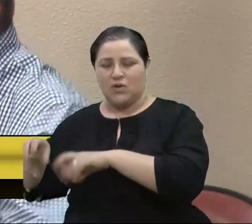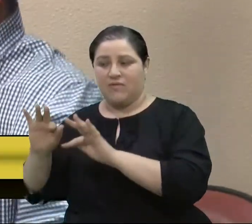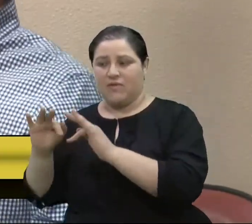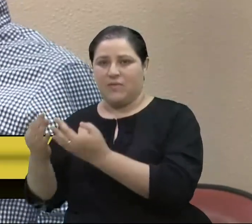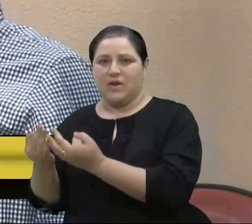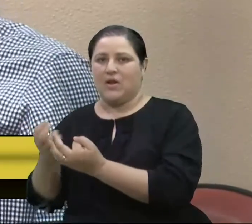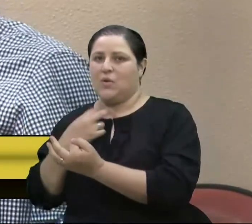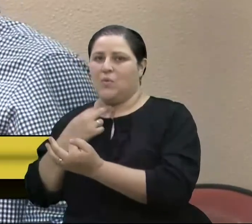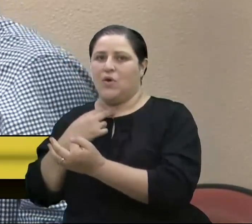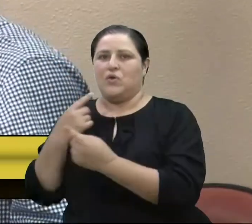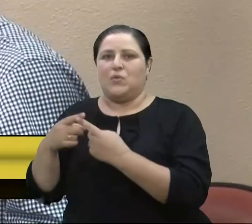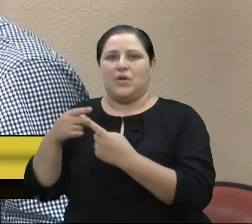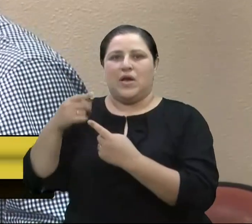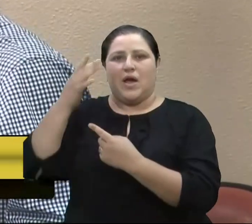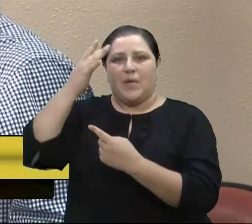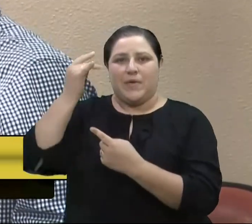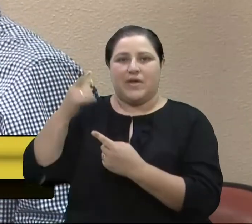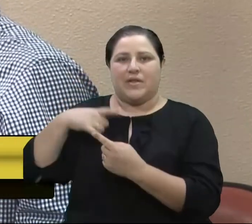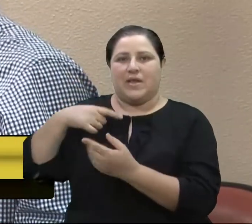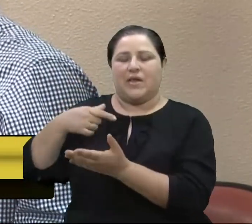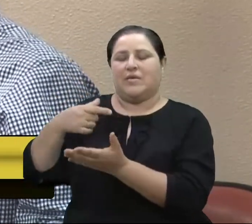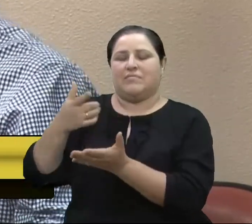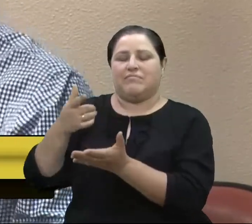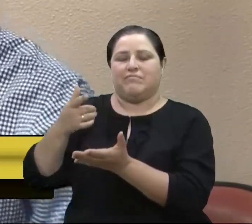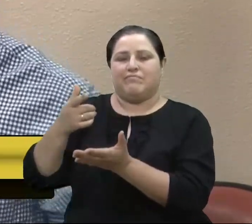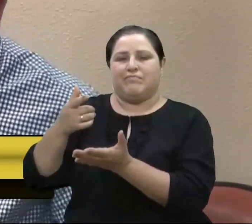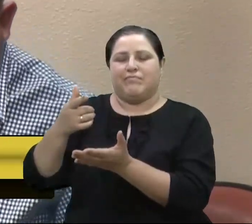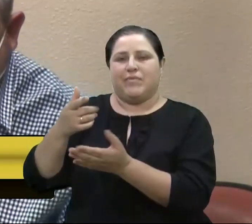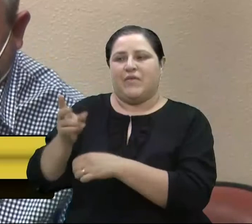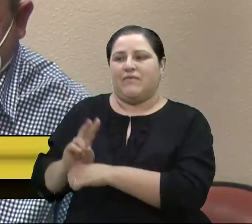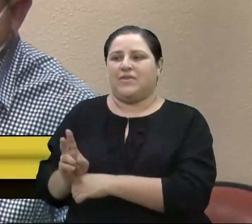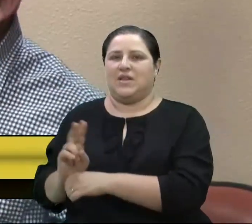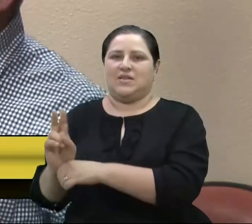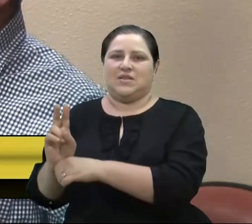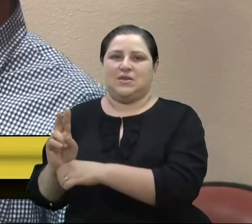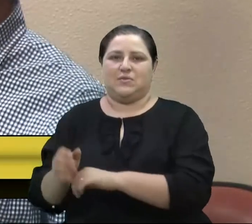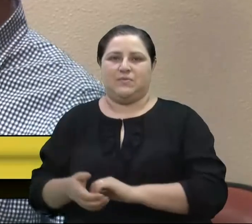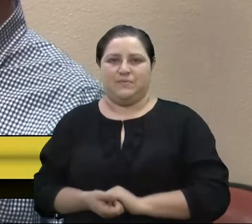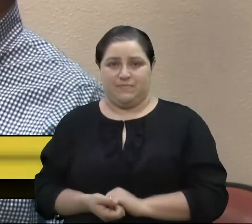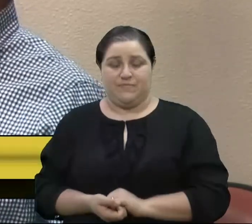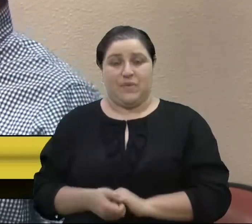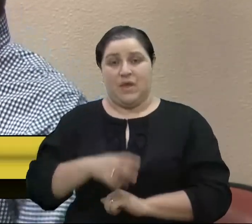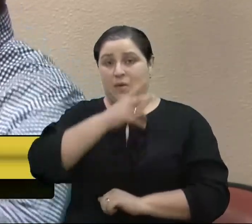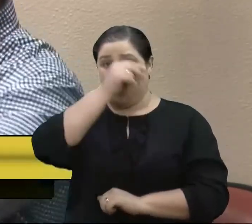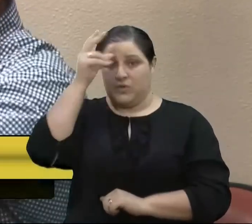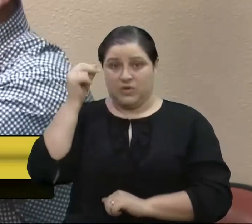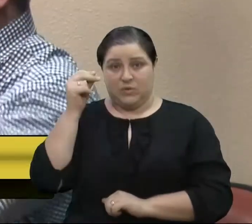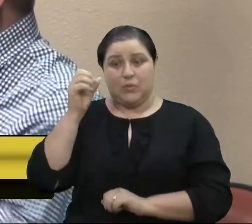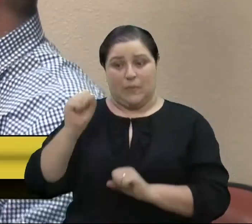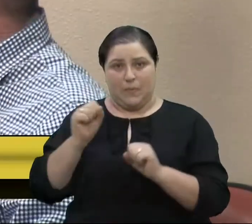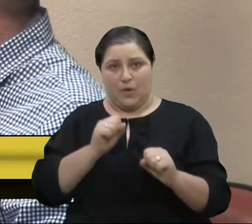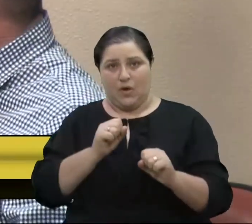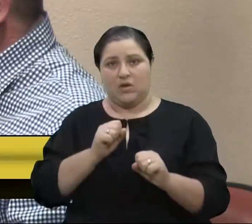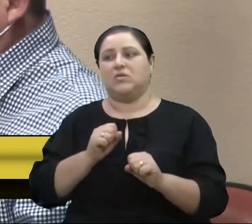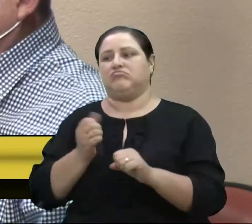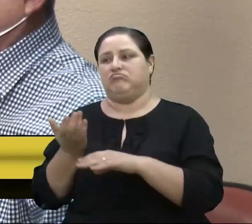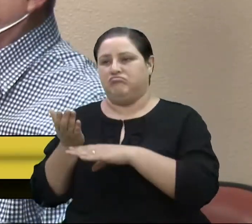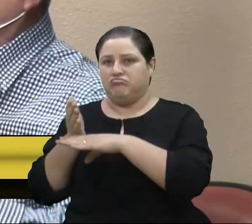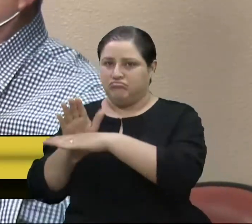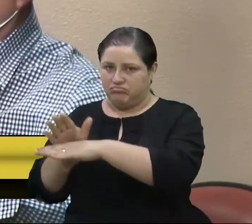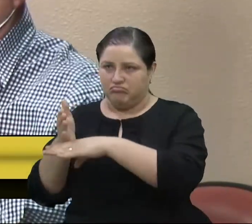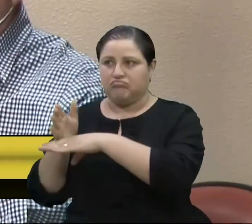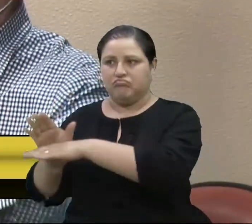a caneta pega no dia seguinte. Então, o município, dentro daquilo que pode, está dando a sua contribuição,